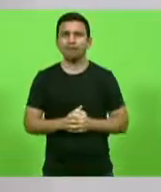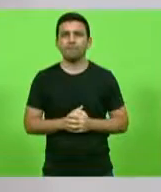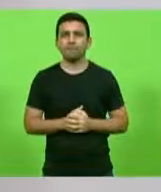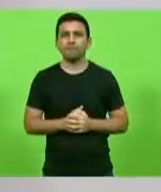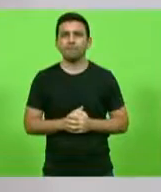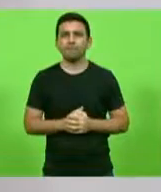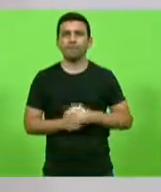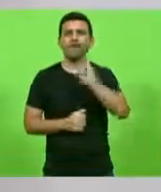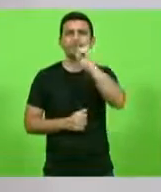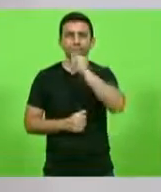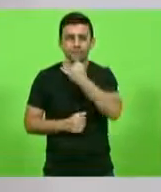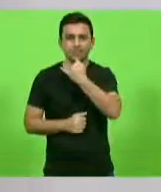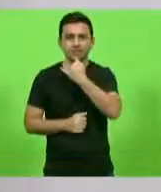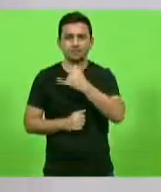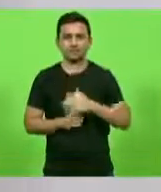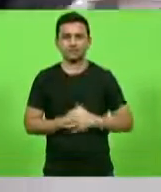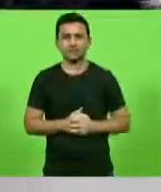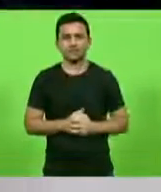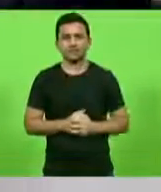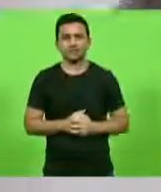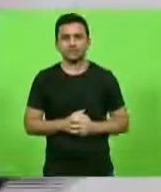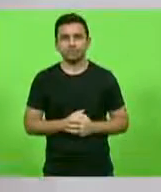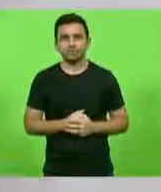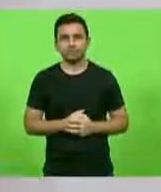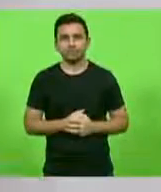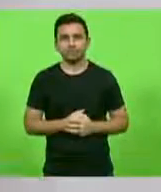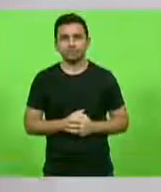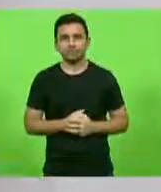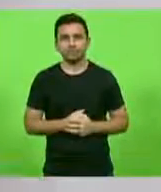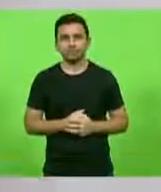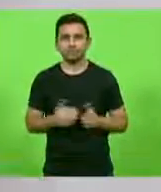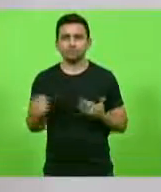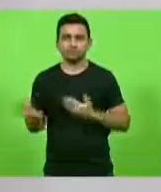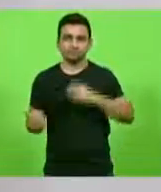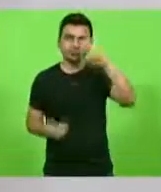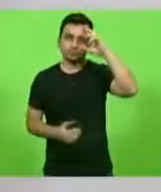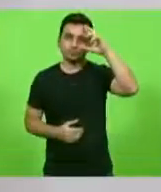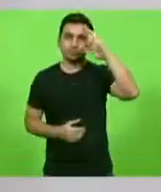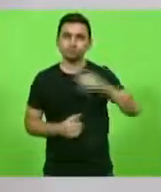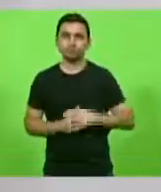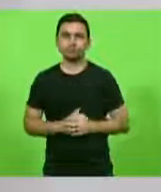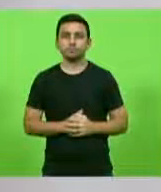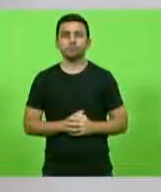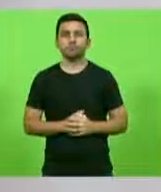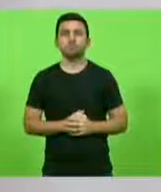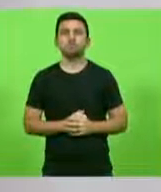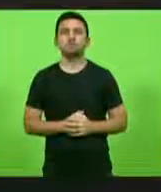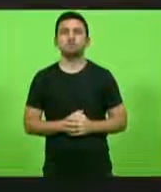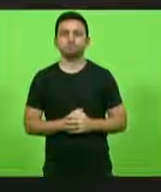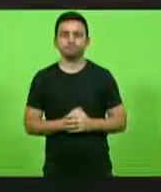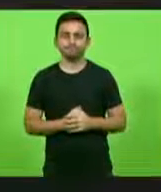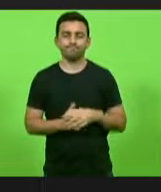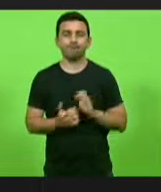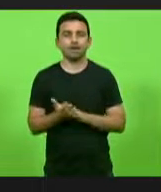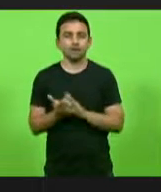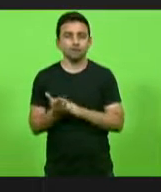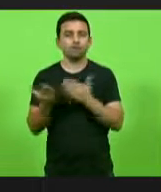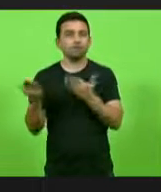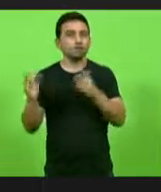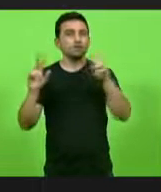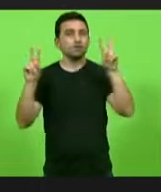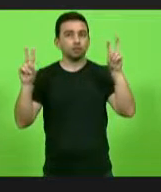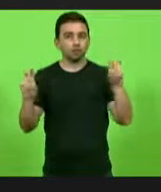É lamentável. Um minuto, deputado, para concluir. uma forte para o deputado Alva. Deputado, parabéns por trazer esse tema.